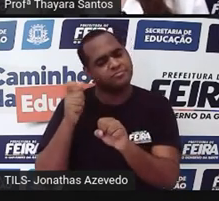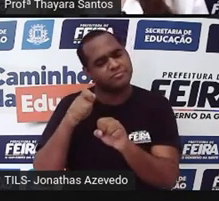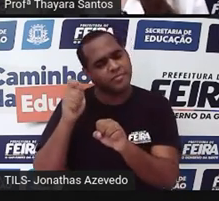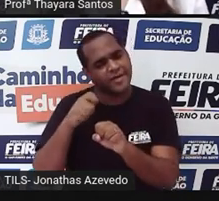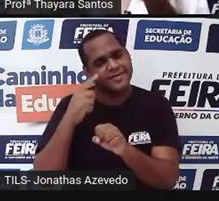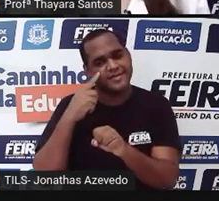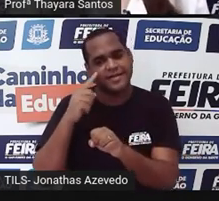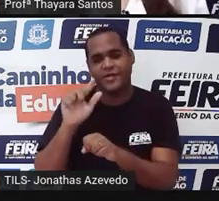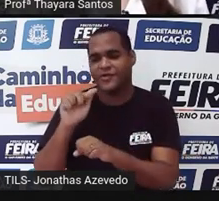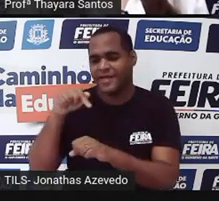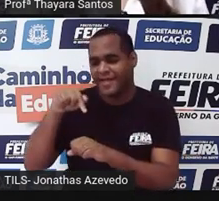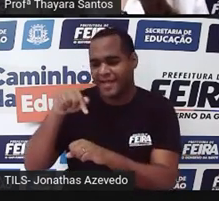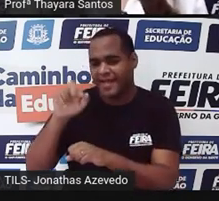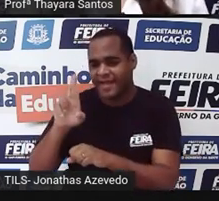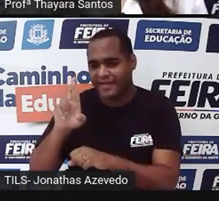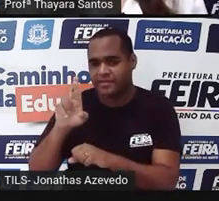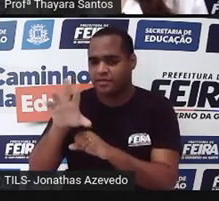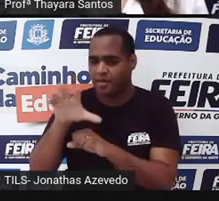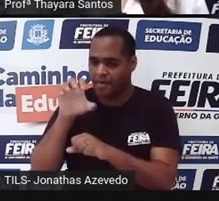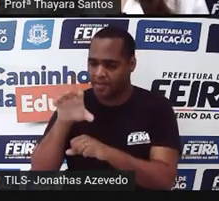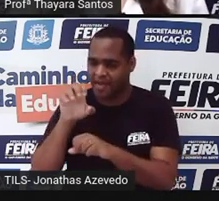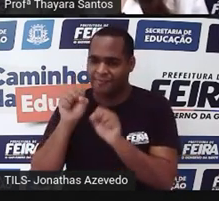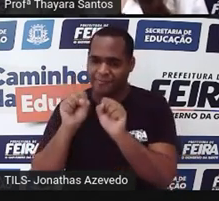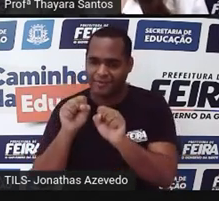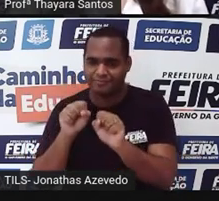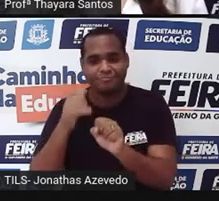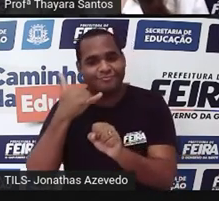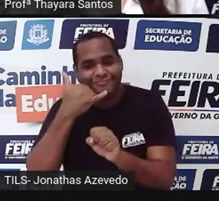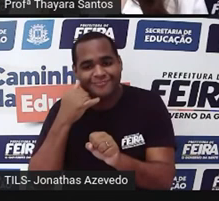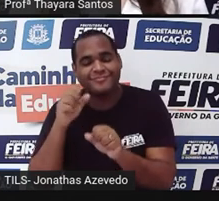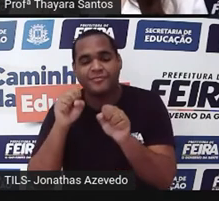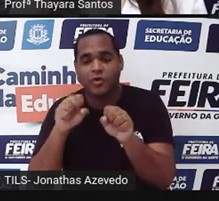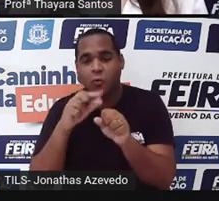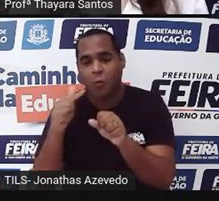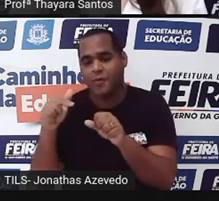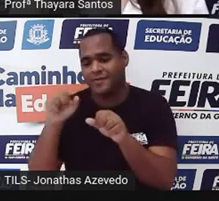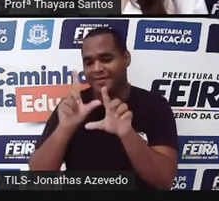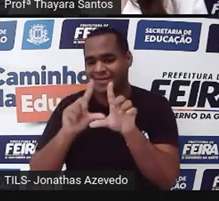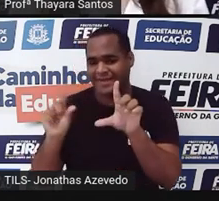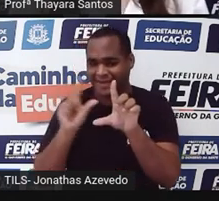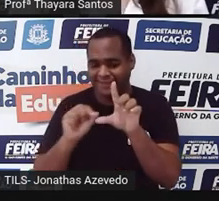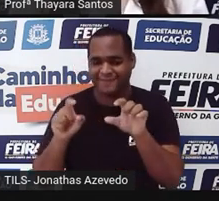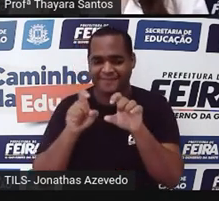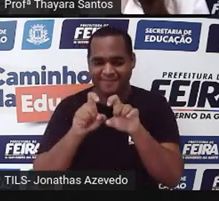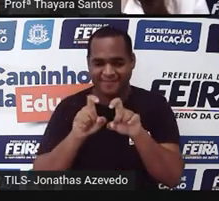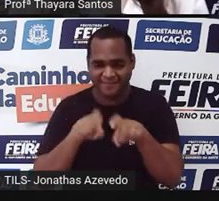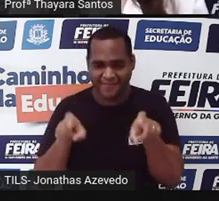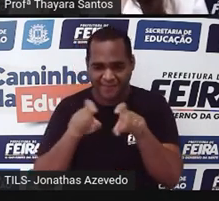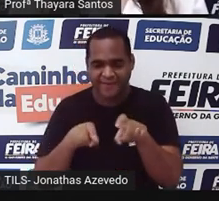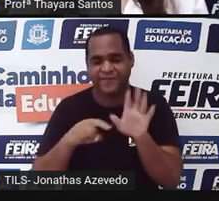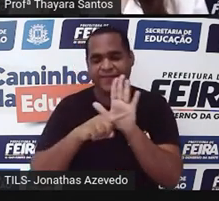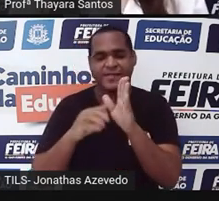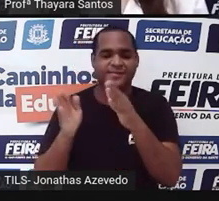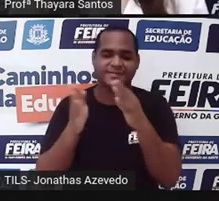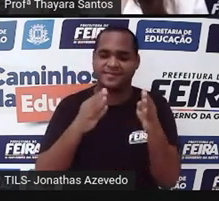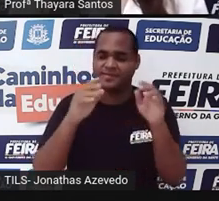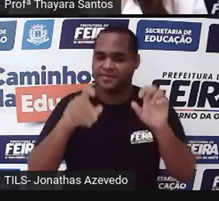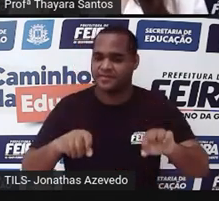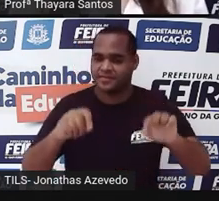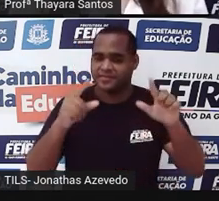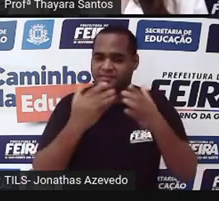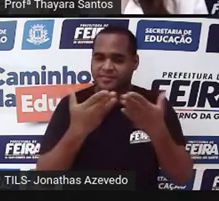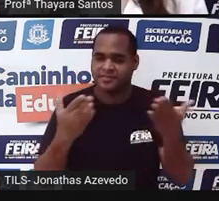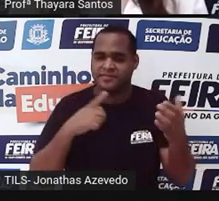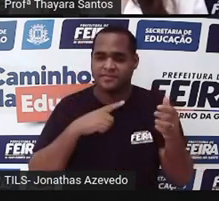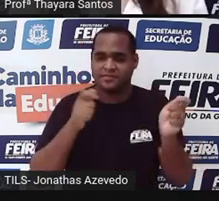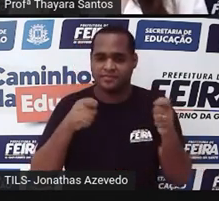apontando a câmera do celular aí nesse QR Code ou então clicando no link que vai estar na descrição desse vídeo. Eu vou abrir aqui para vocês verem como